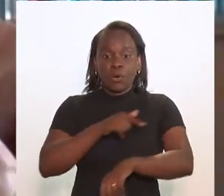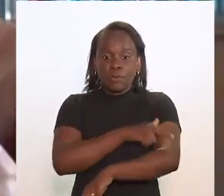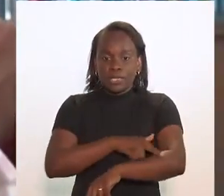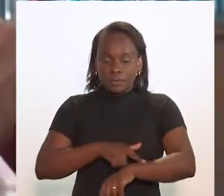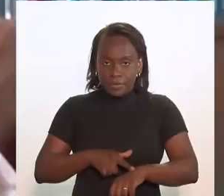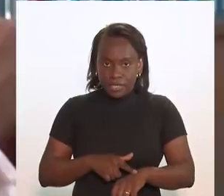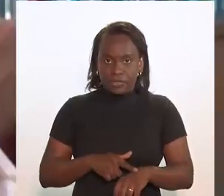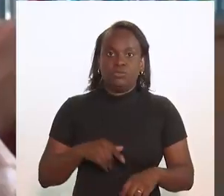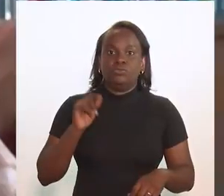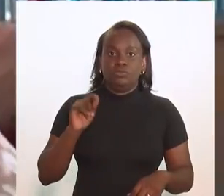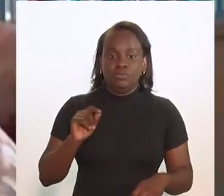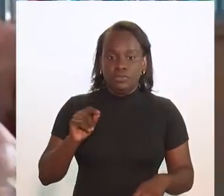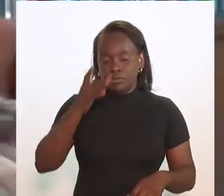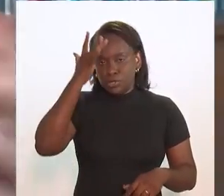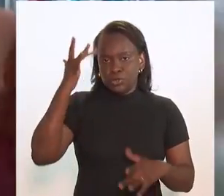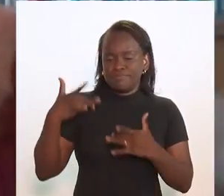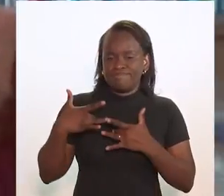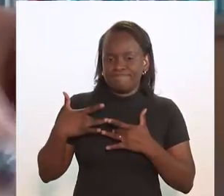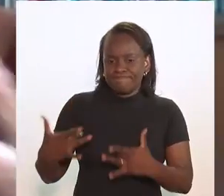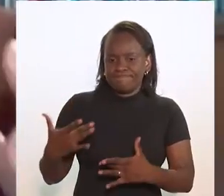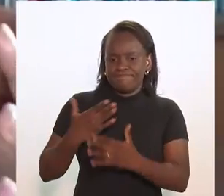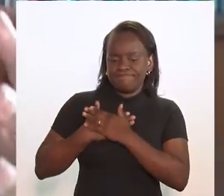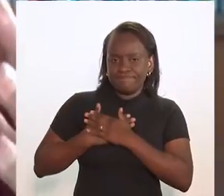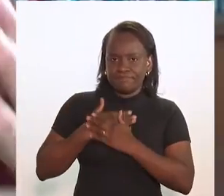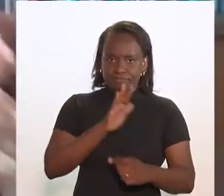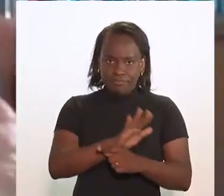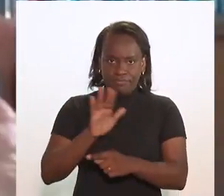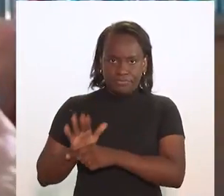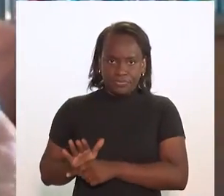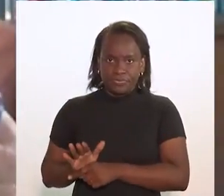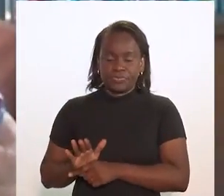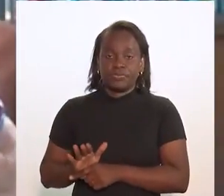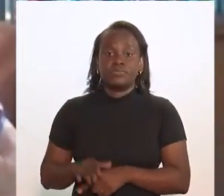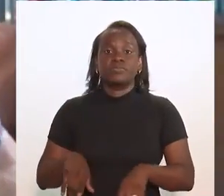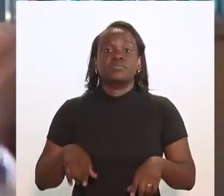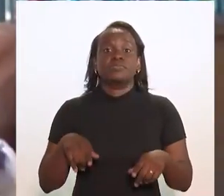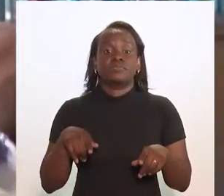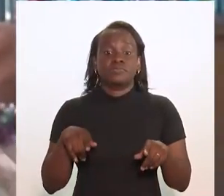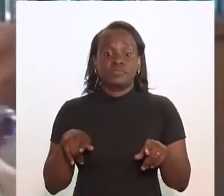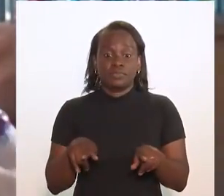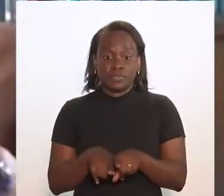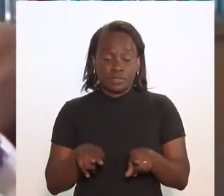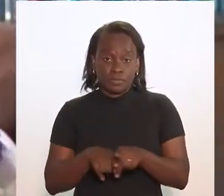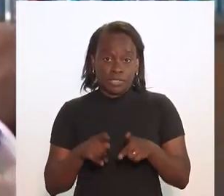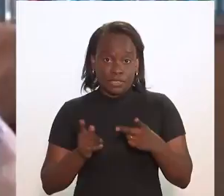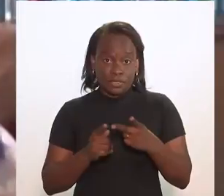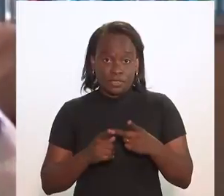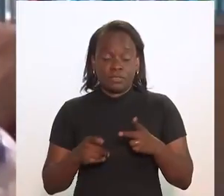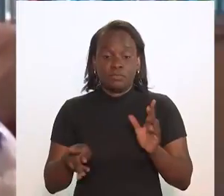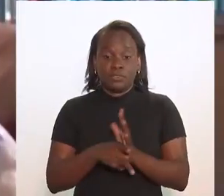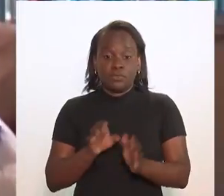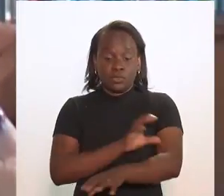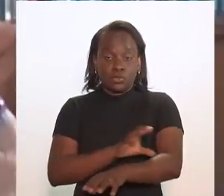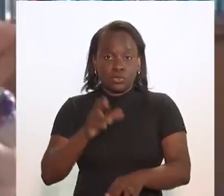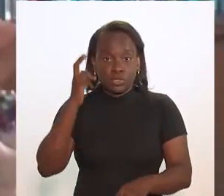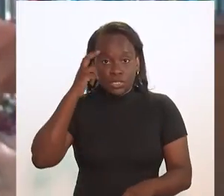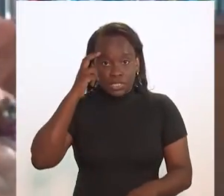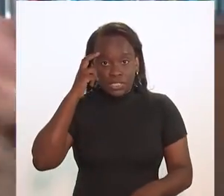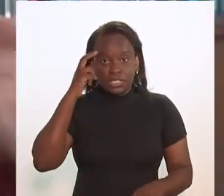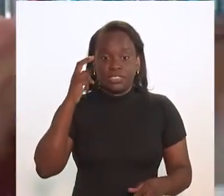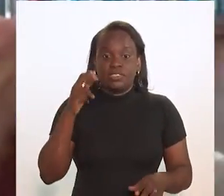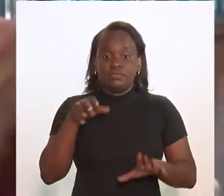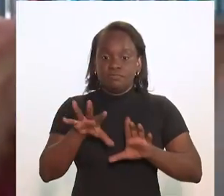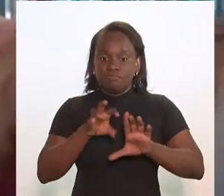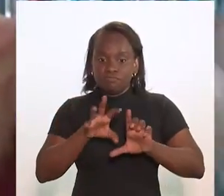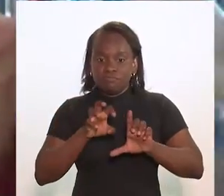comportamental, que é a questão da solidariedade. E, a nível cultural, os